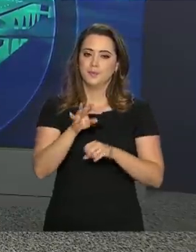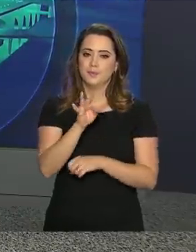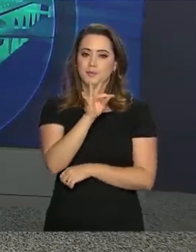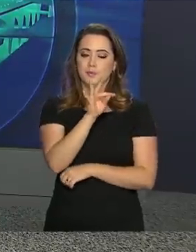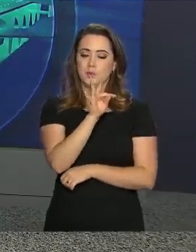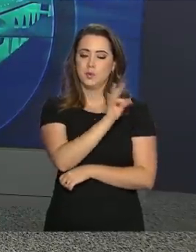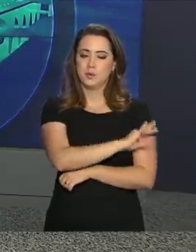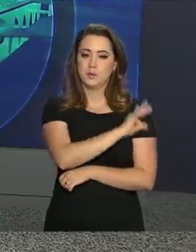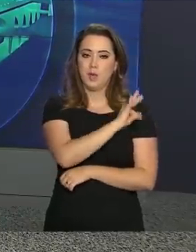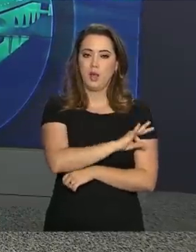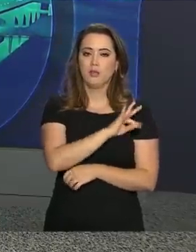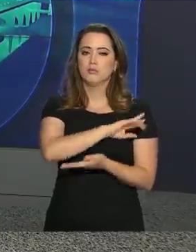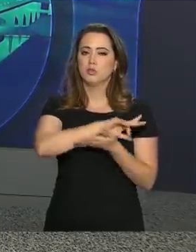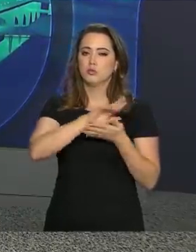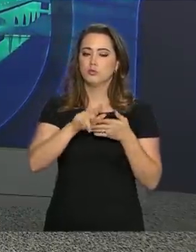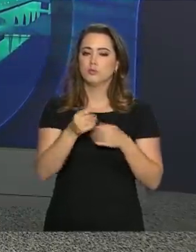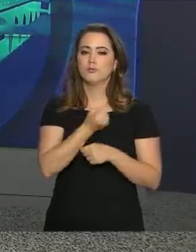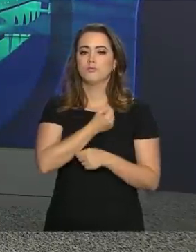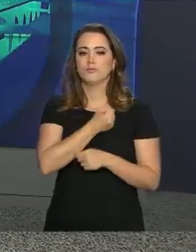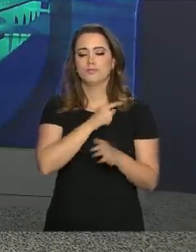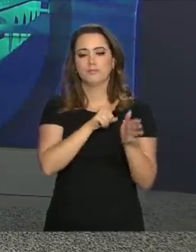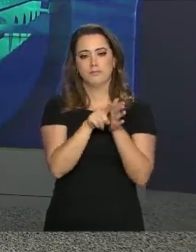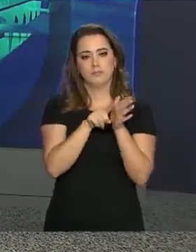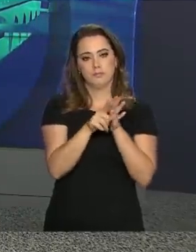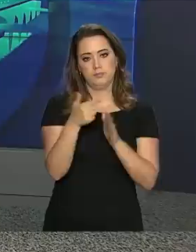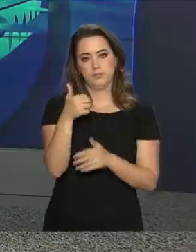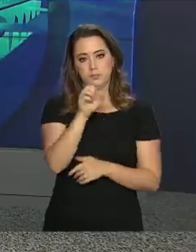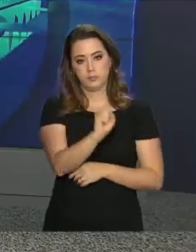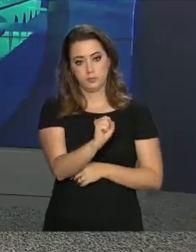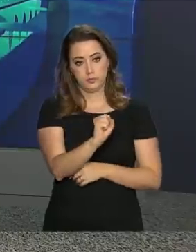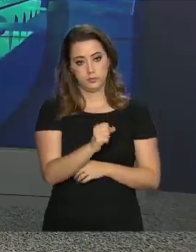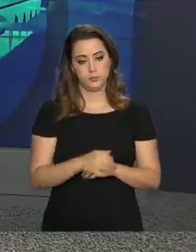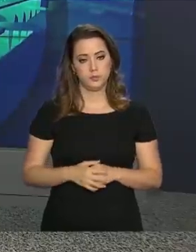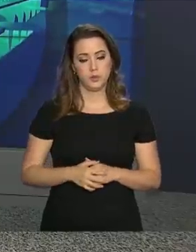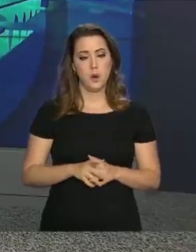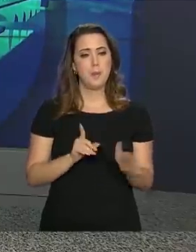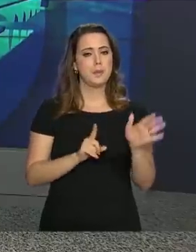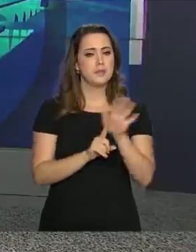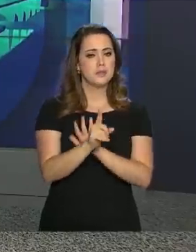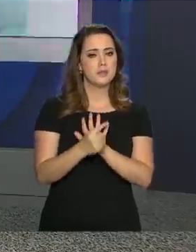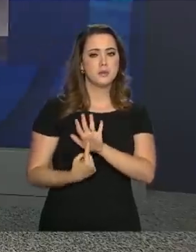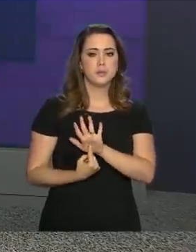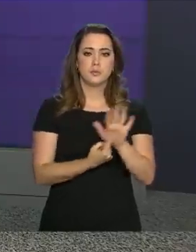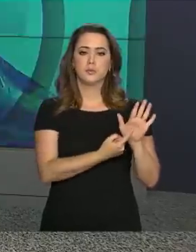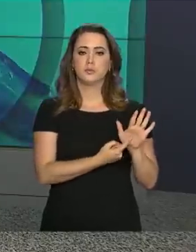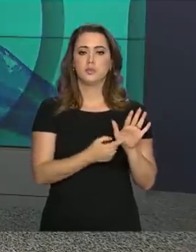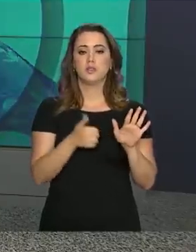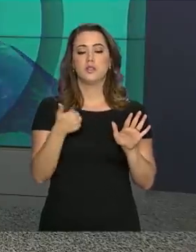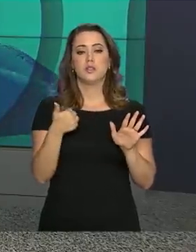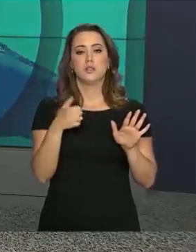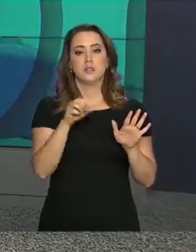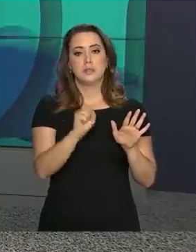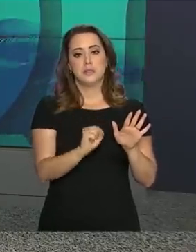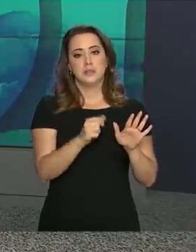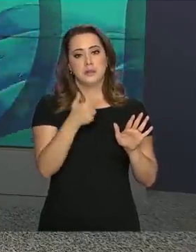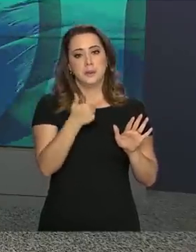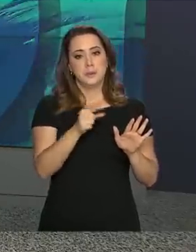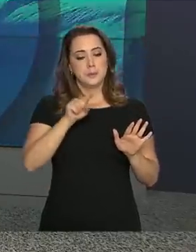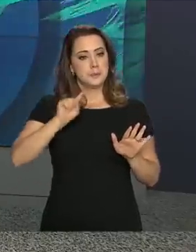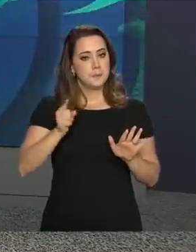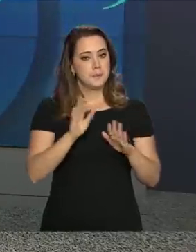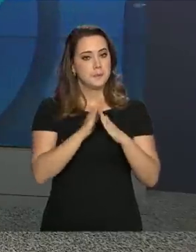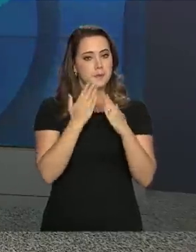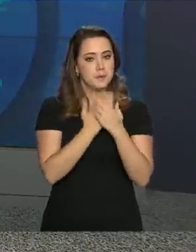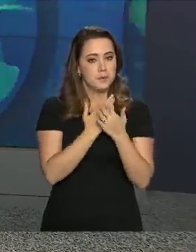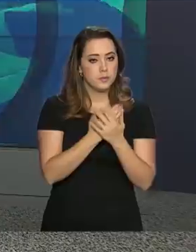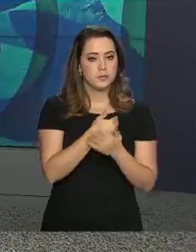técnica. Esses são alguns números do Censo Escolar 2018. Segundo o levantamento, são quase 182